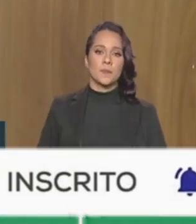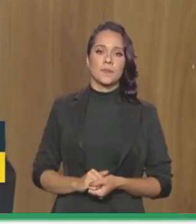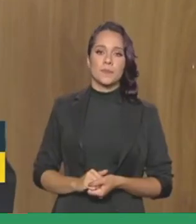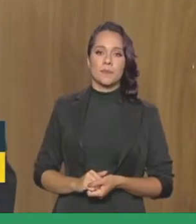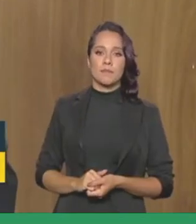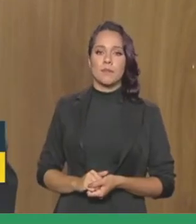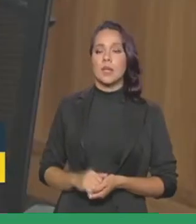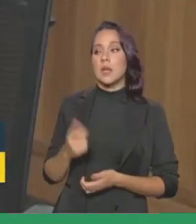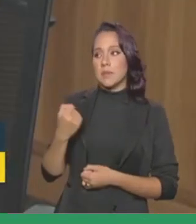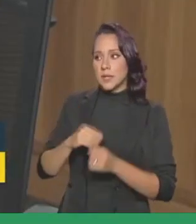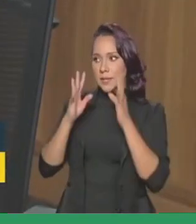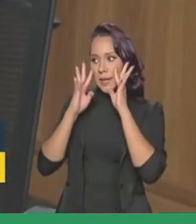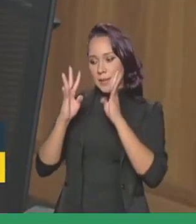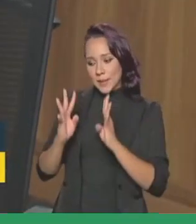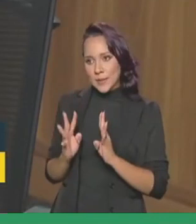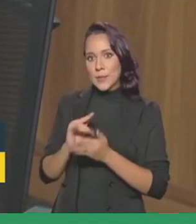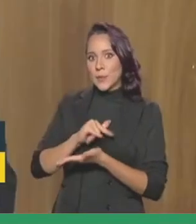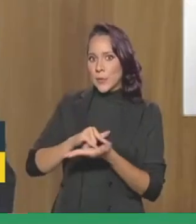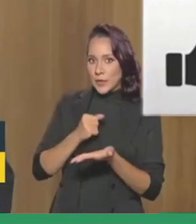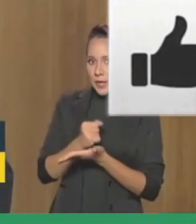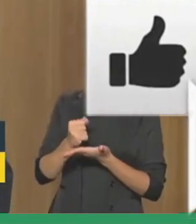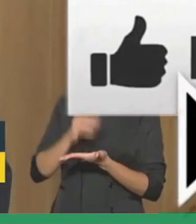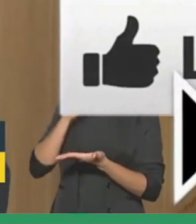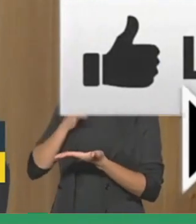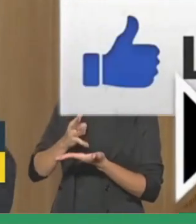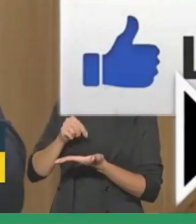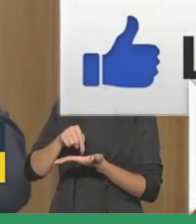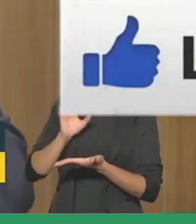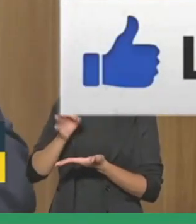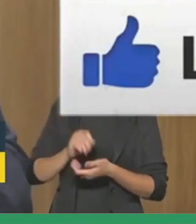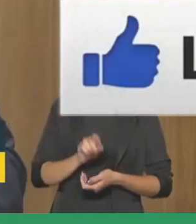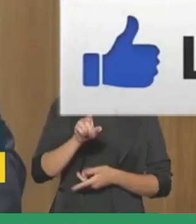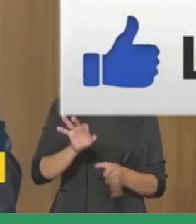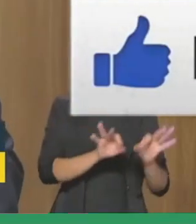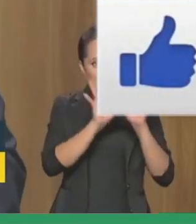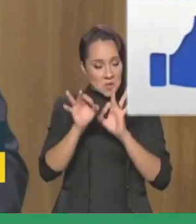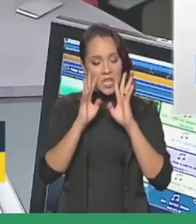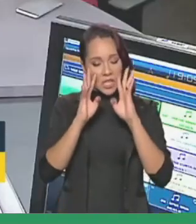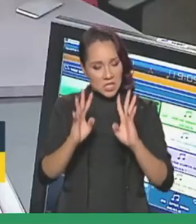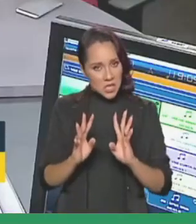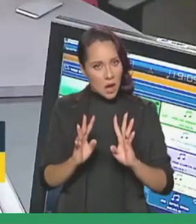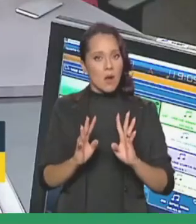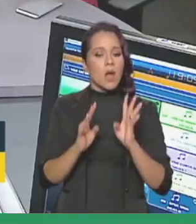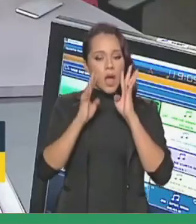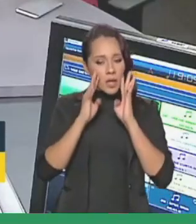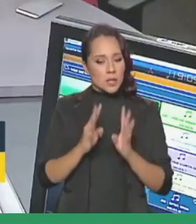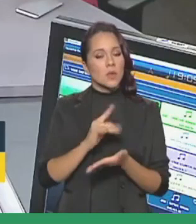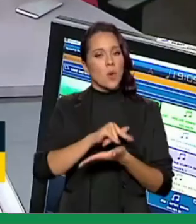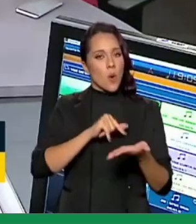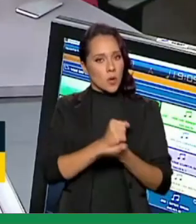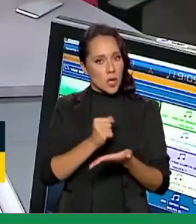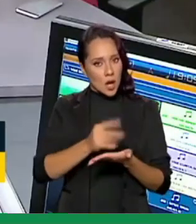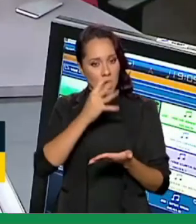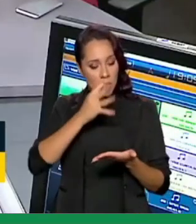empréstimo. Tem que estar bem atento. que estar bem atento, Gabriela, Mariana, você que nos ouve. Para esse empréstimo